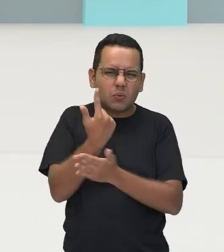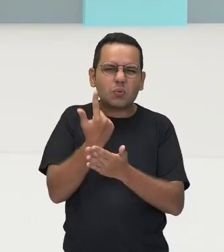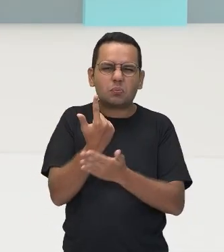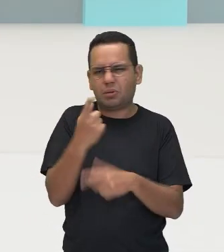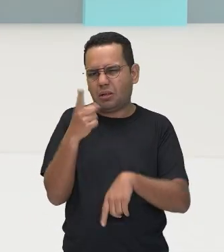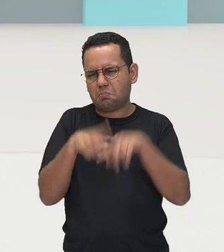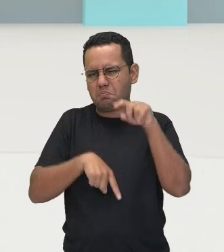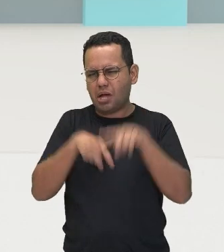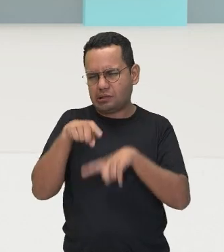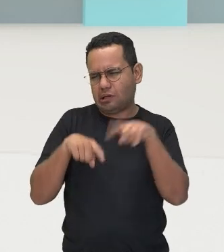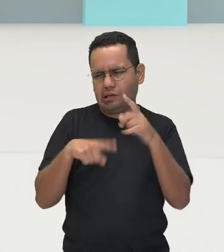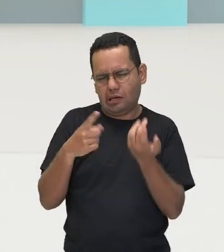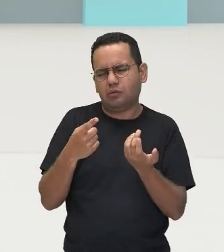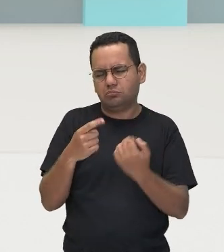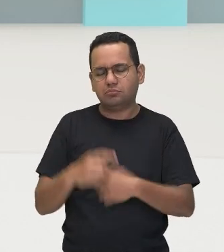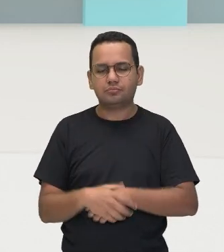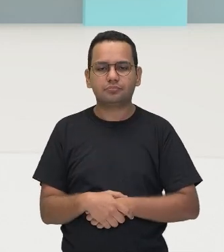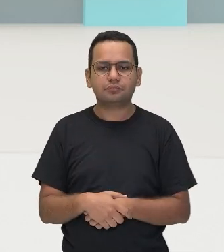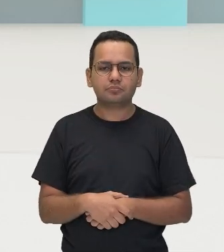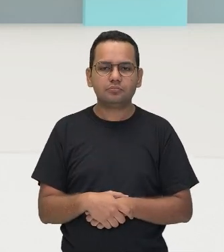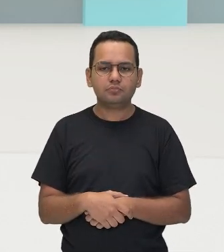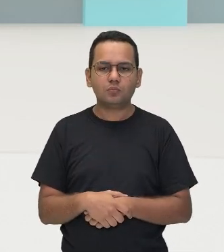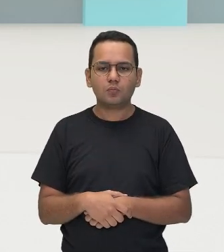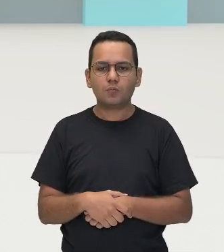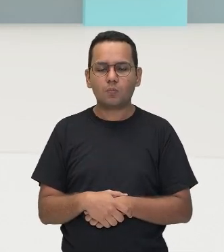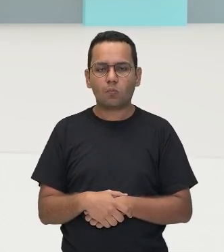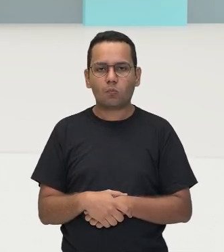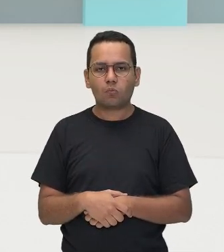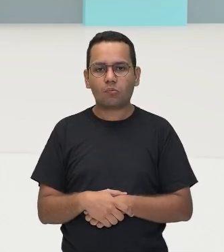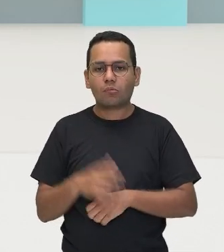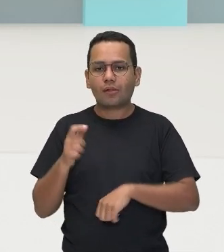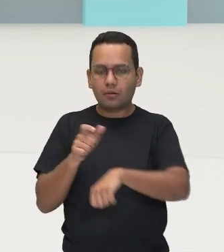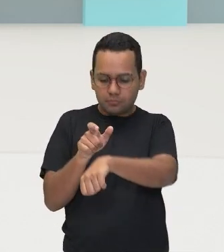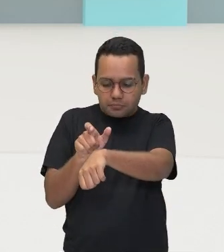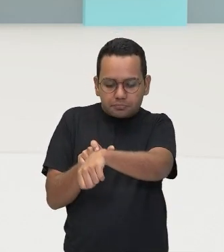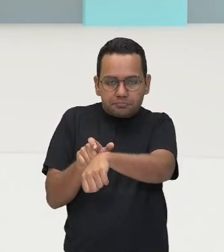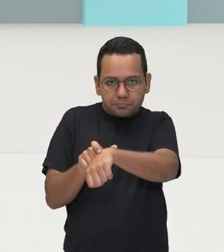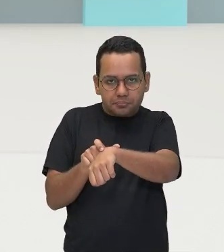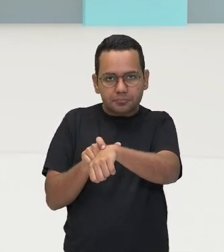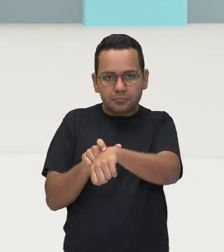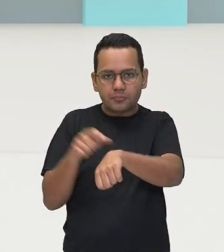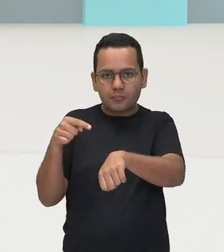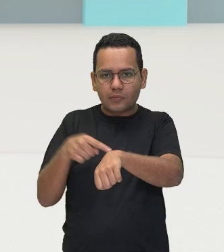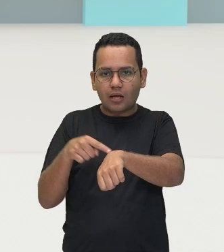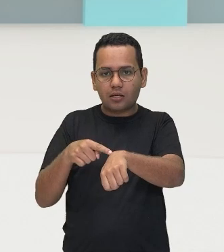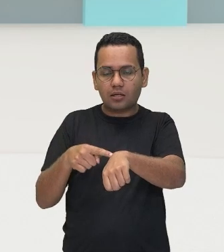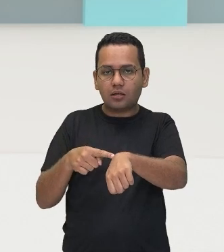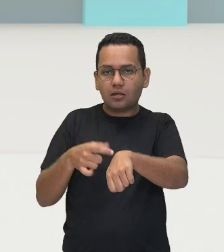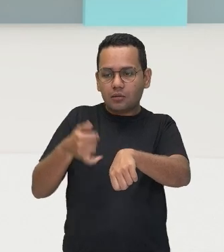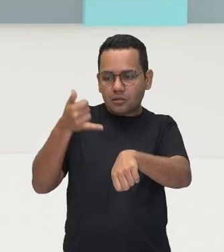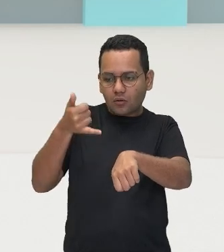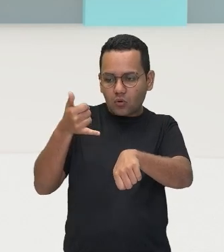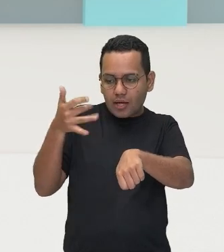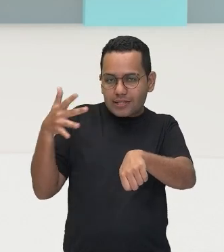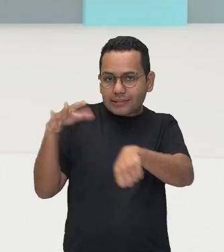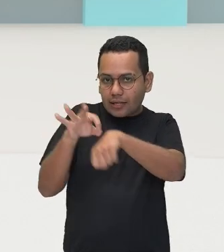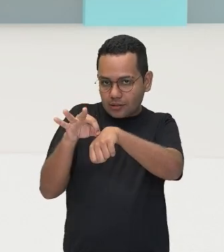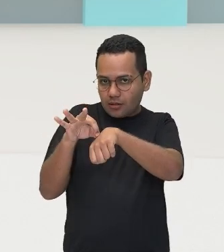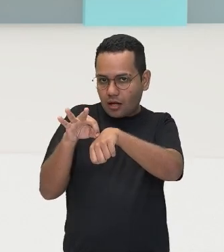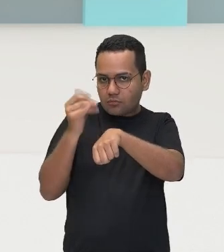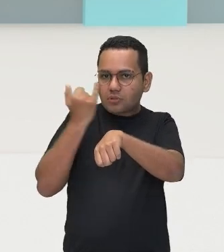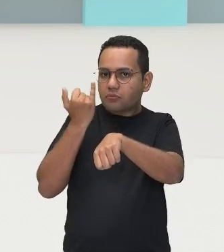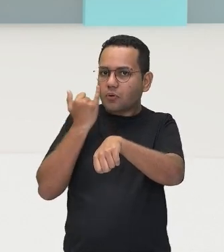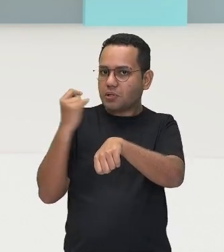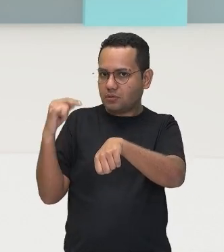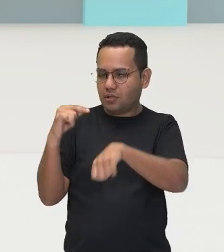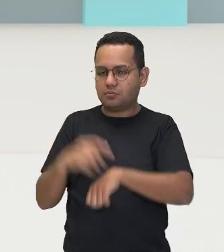dinheirinho sobrando, né? É esses smartwatches aí, ó. Você coloca ele conectado com quem, professor? Com o seu celular. Então,